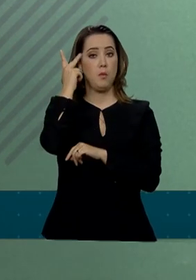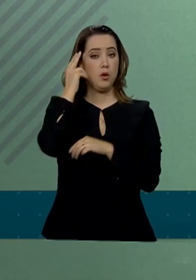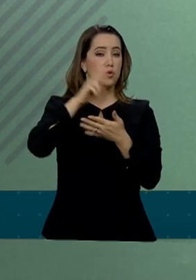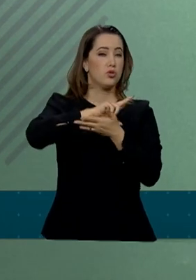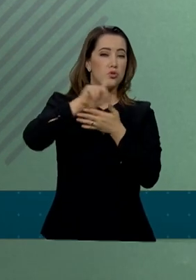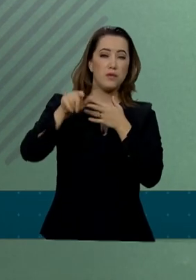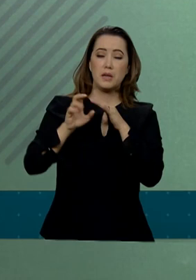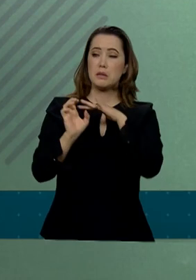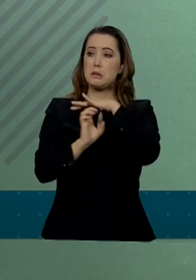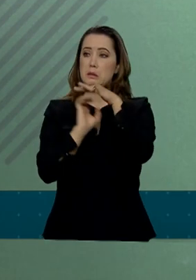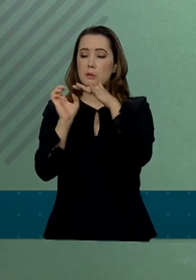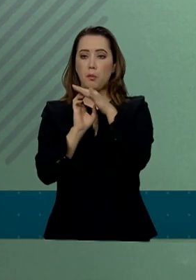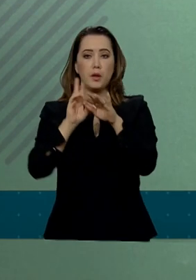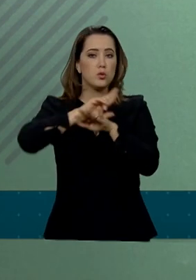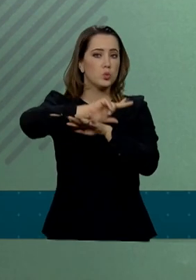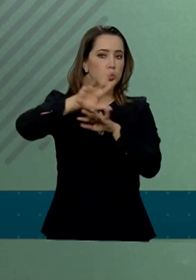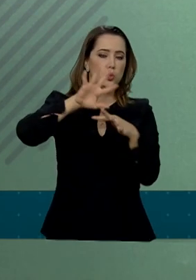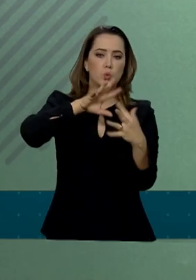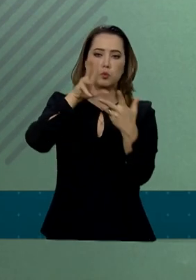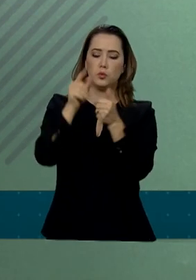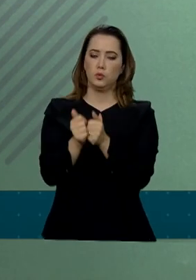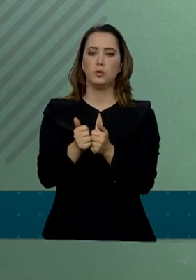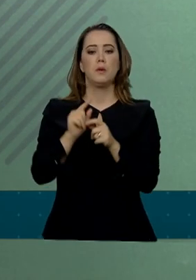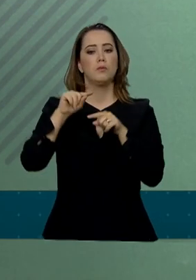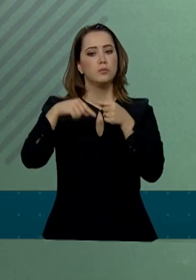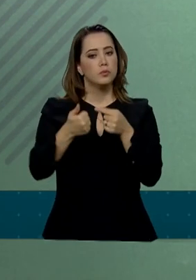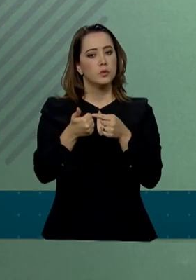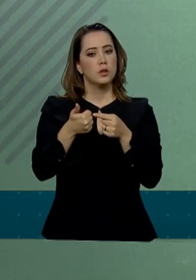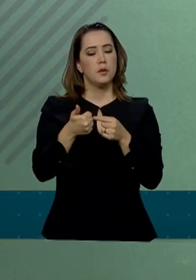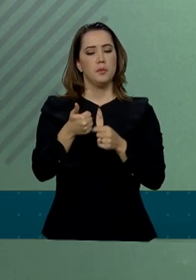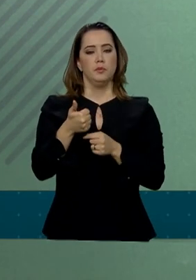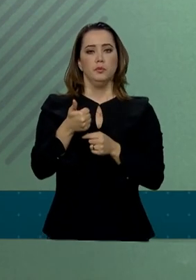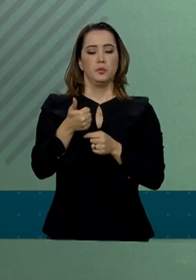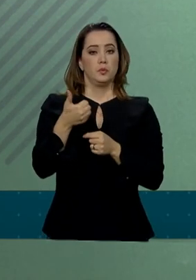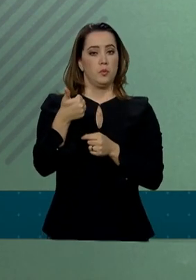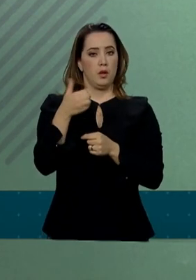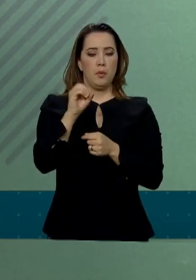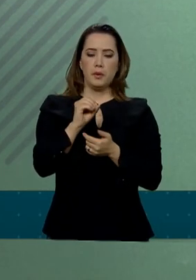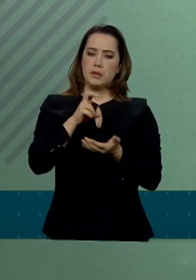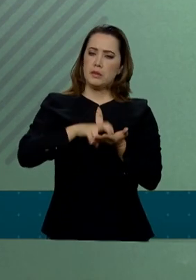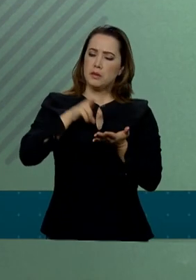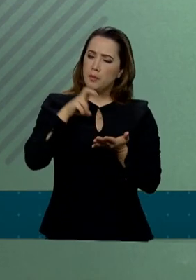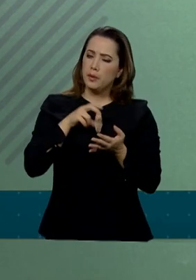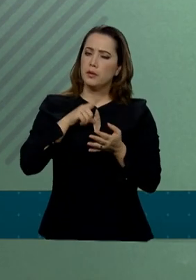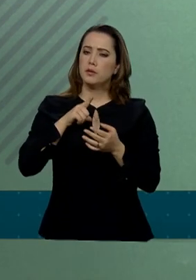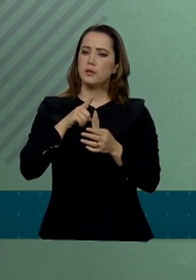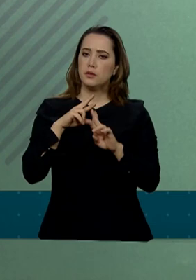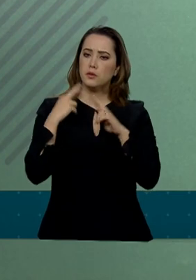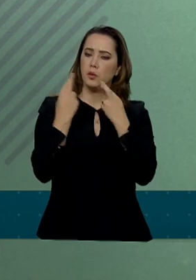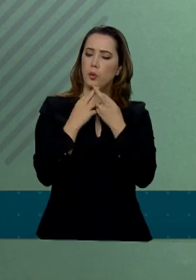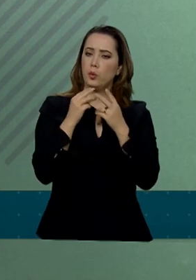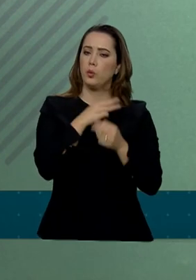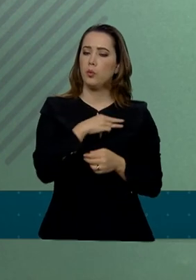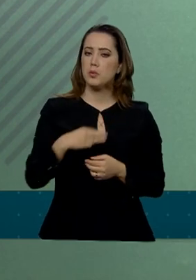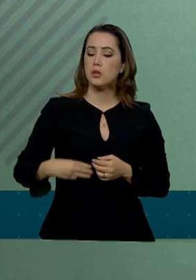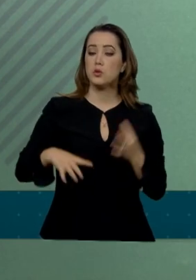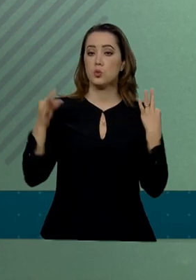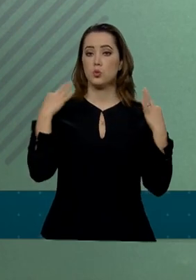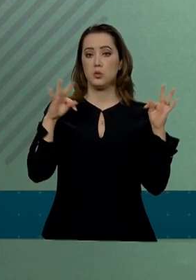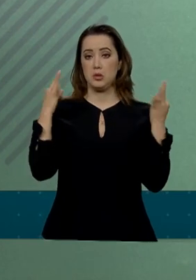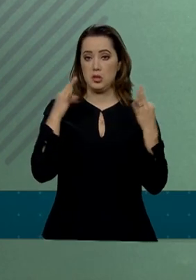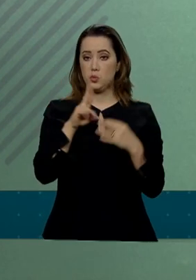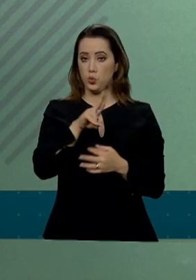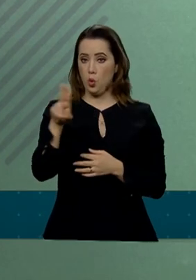Às 10 horas, o presidente recebeu o ministro do Turismo, Marcelo Álvaro Antônio, e eles